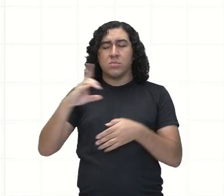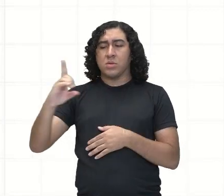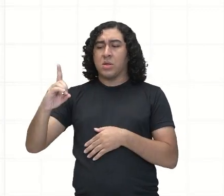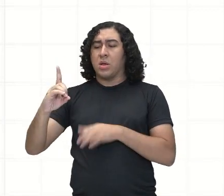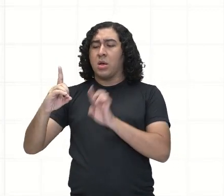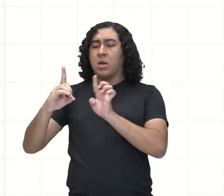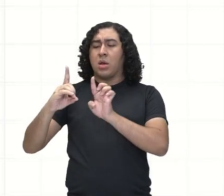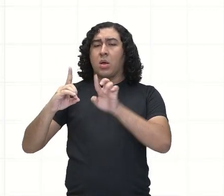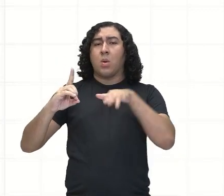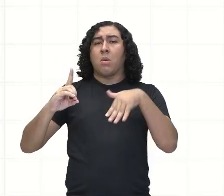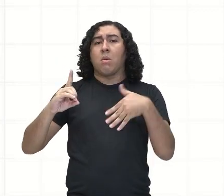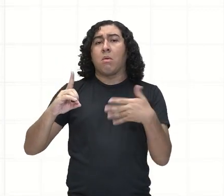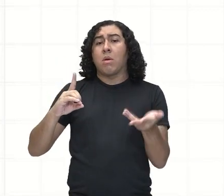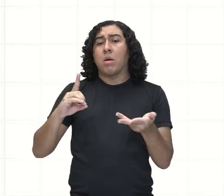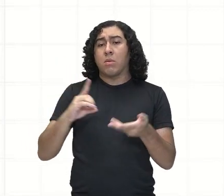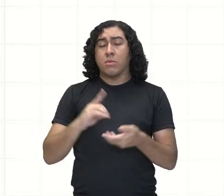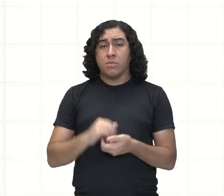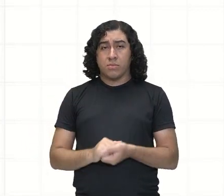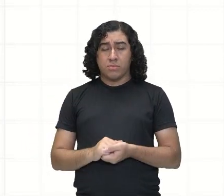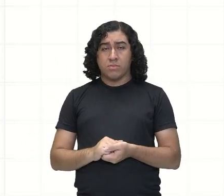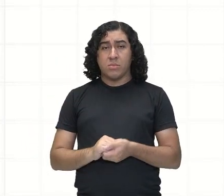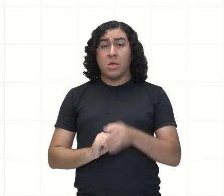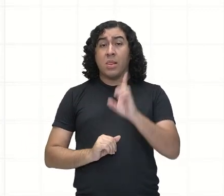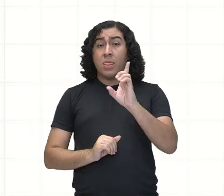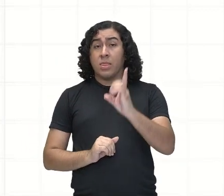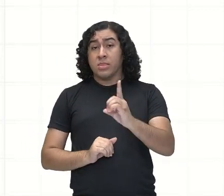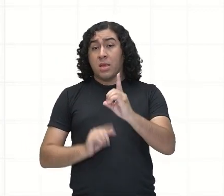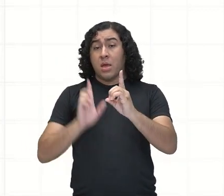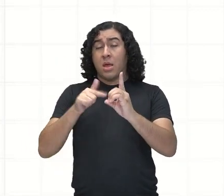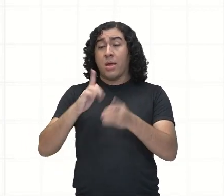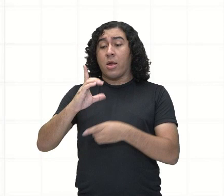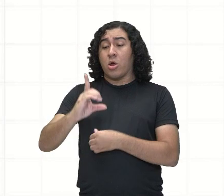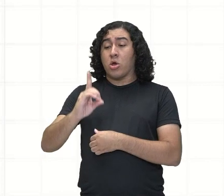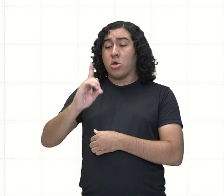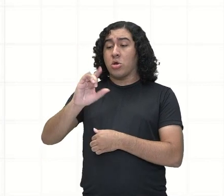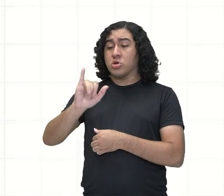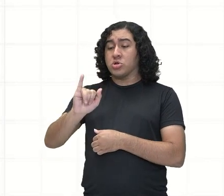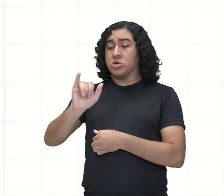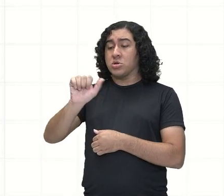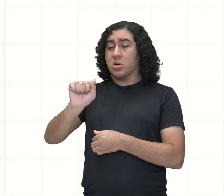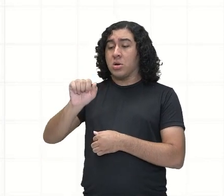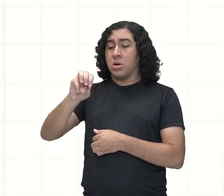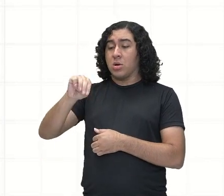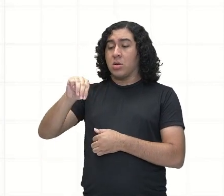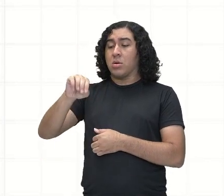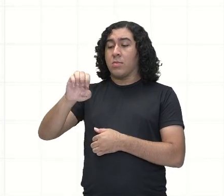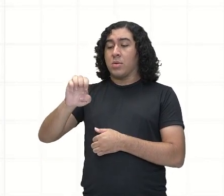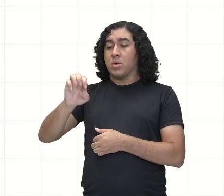O D é igual... É o diâmetro. A 2R.